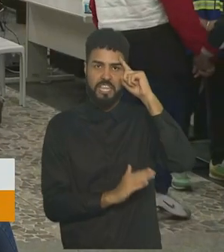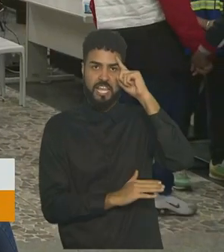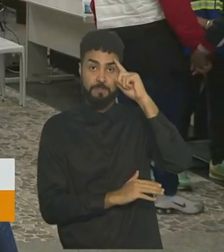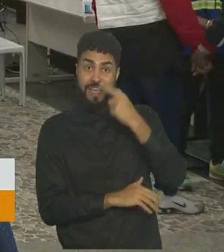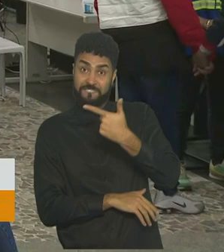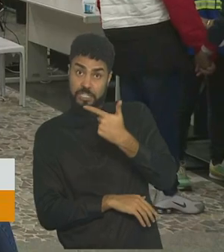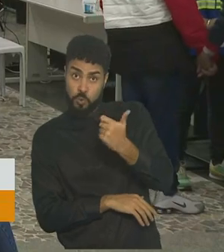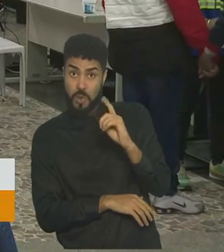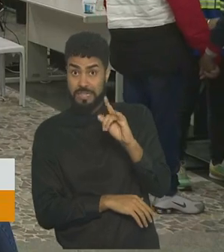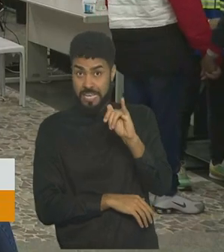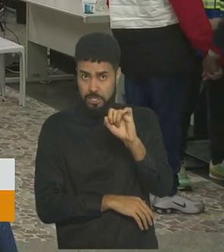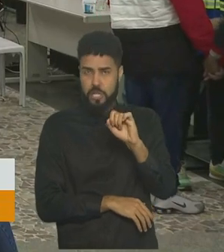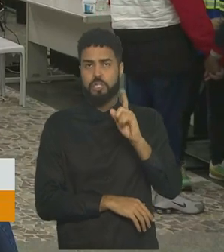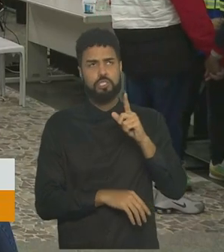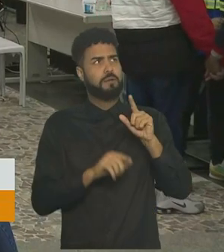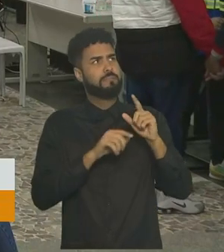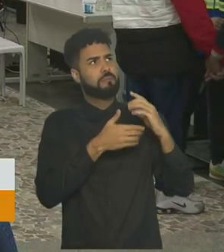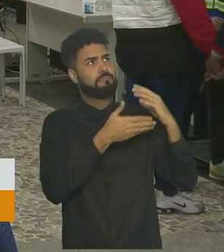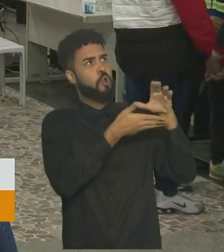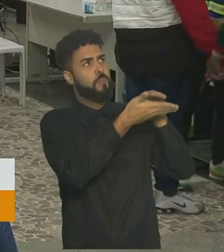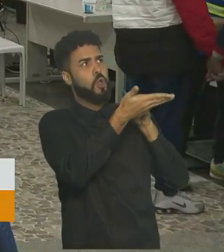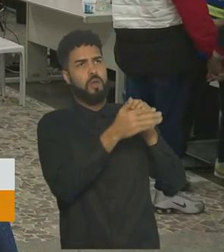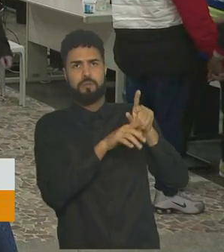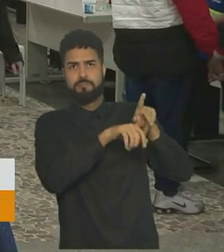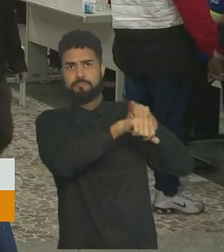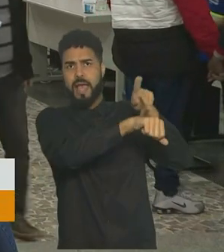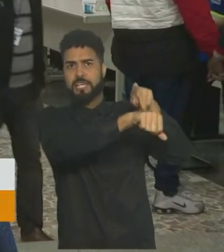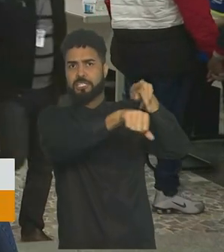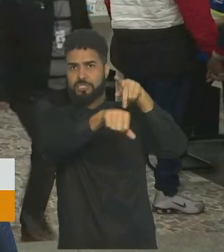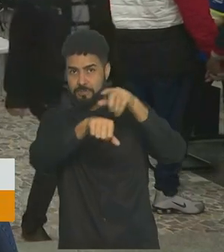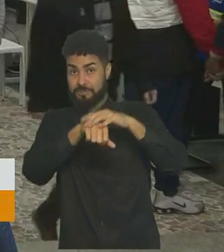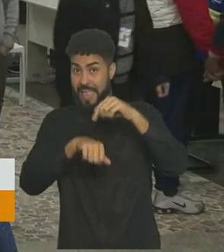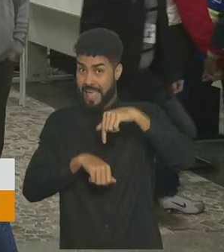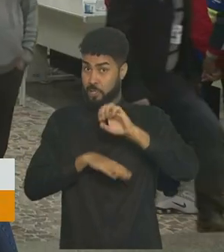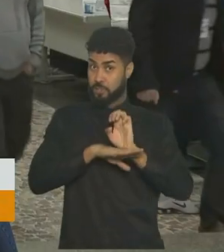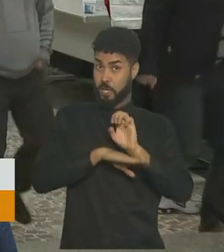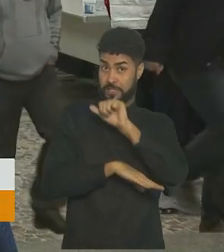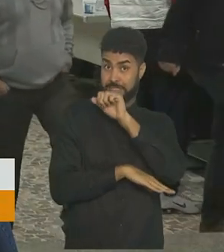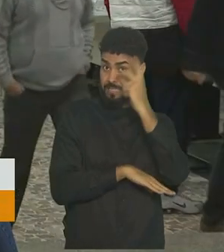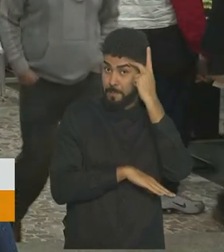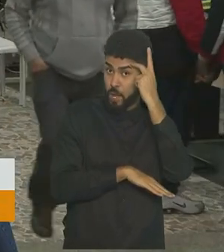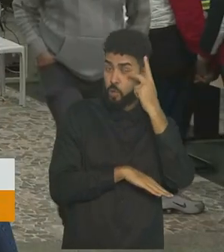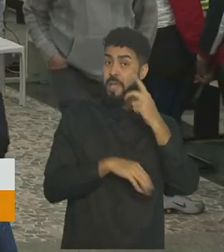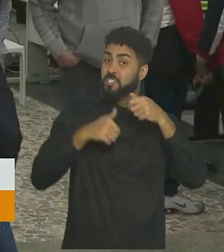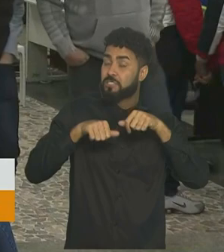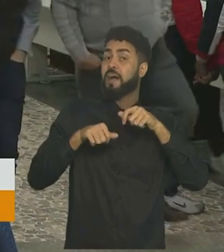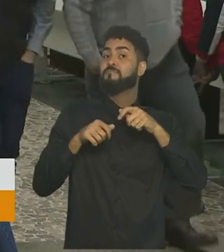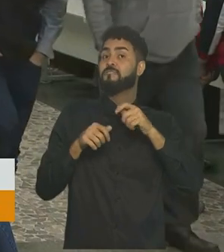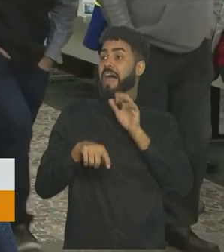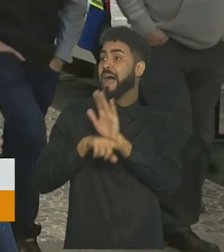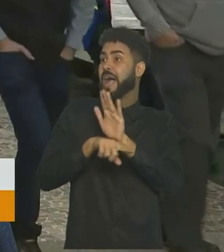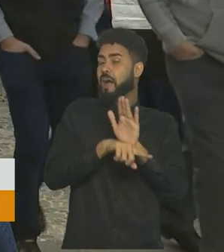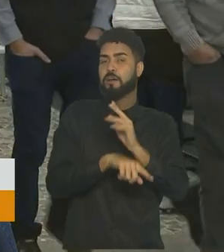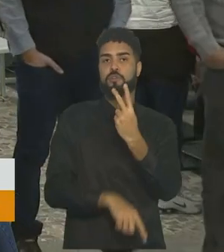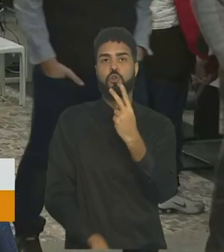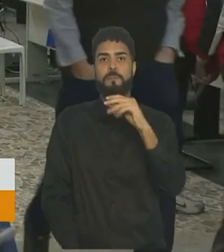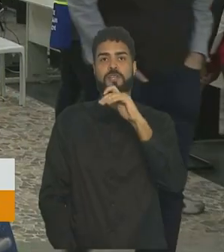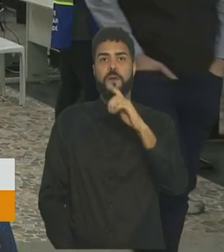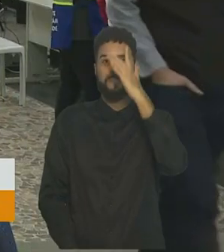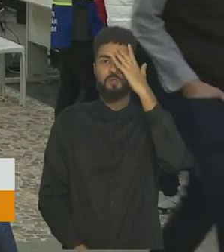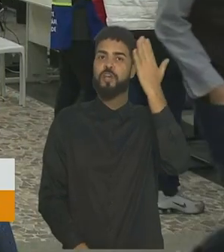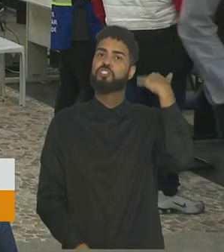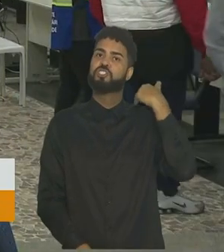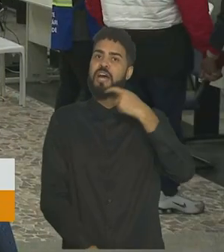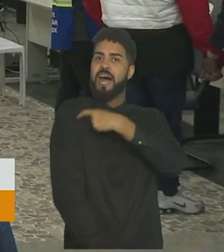de 21 dias já é dotado em diversos países. Aqui no estado de São Paulo vão ser beneficiados cerca de 2 milhões de pessoas que já